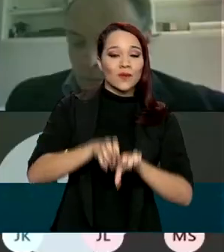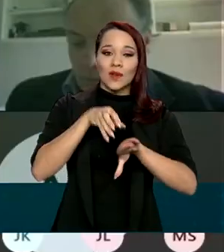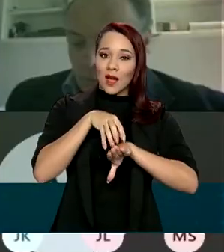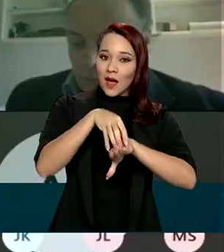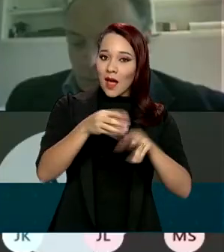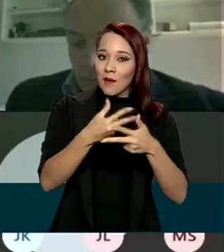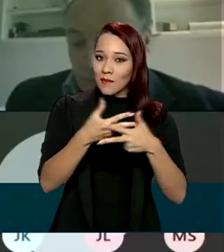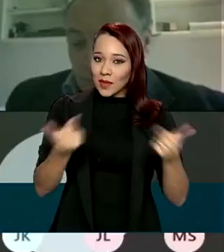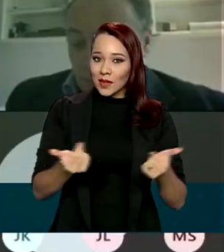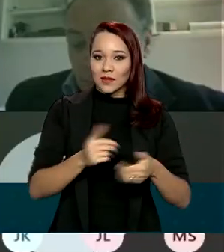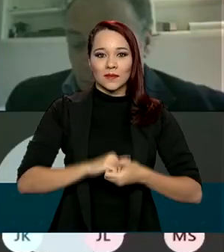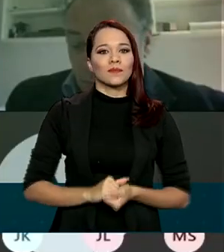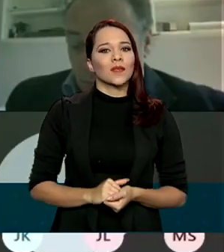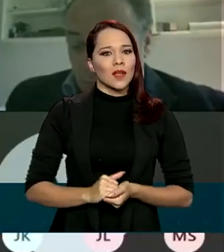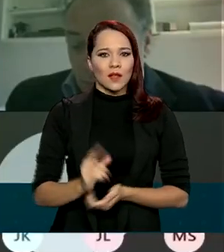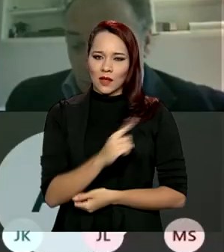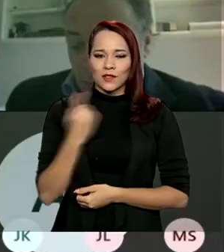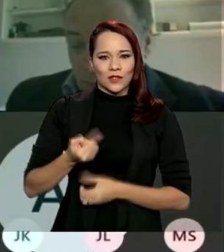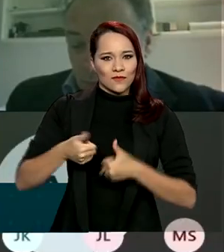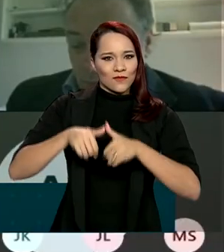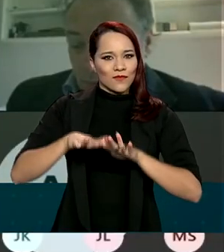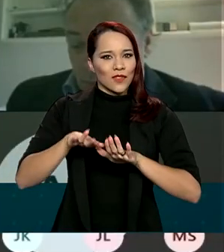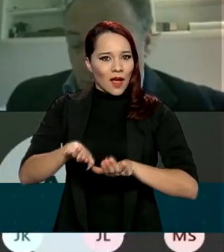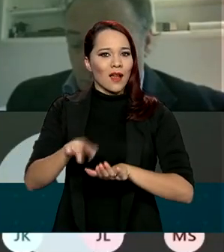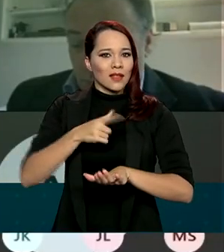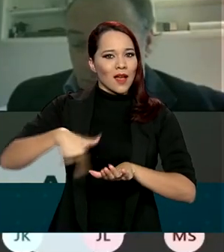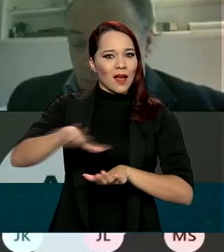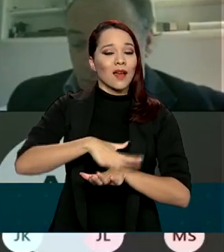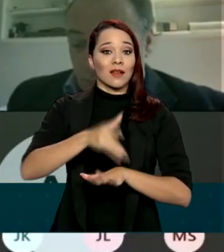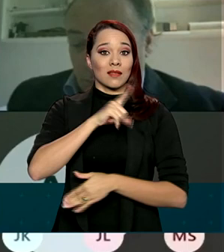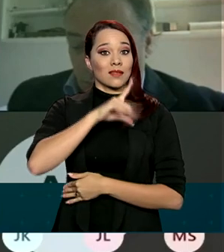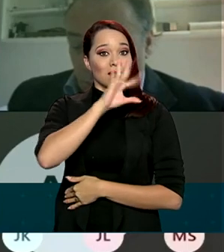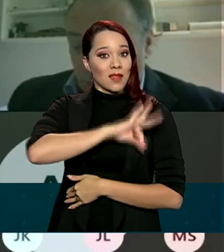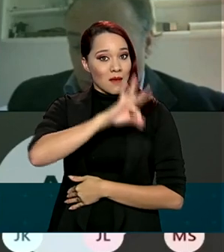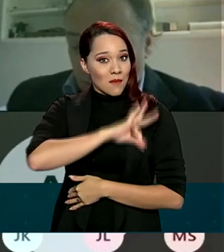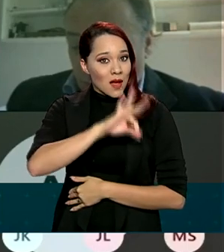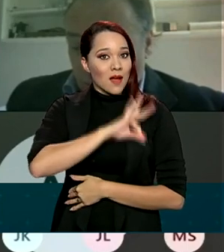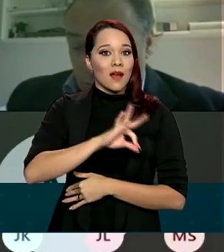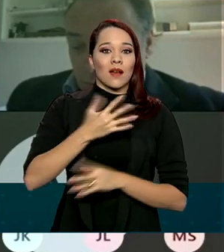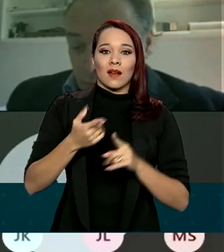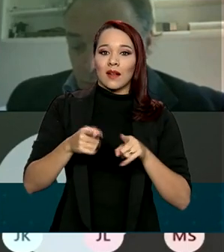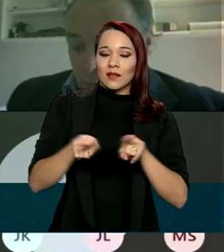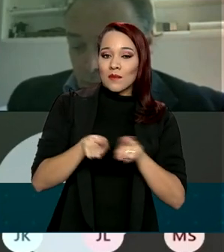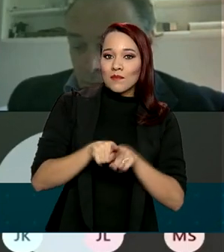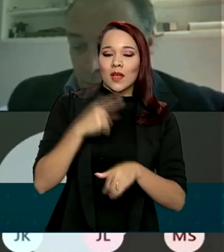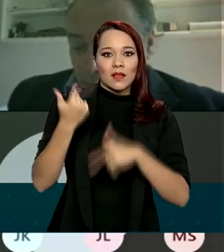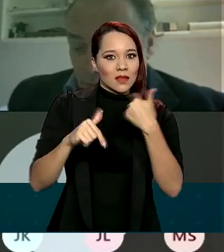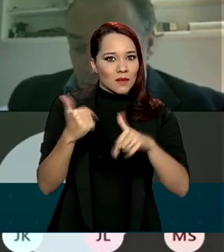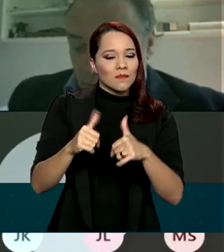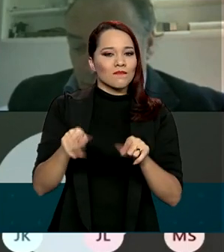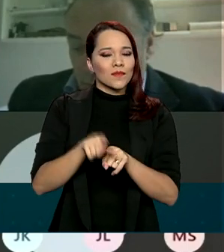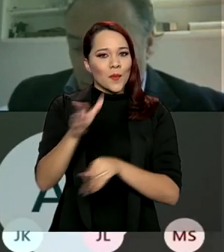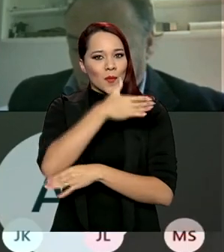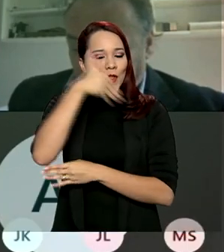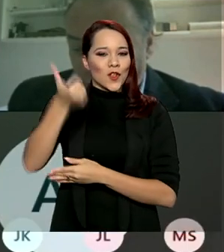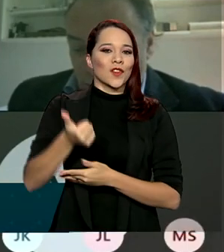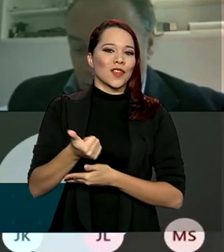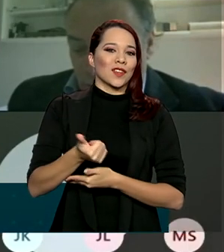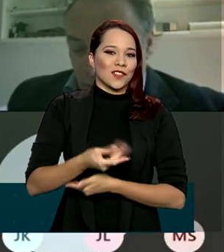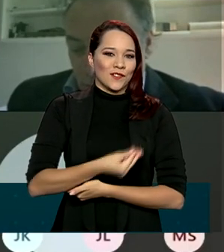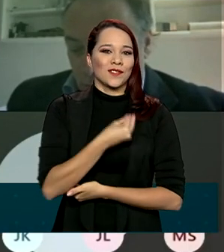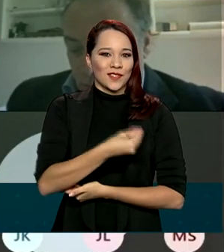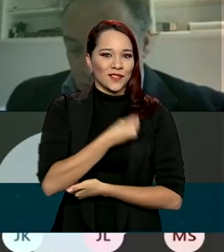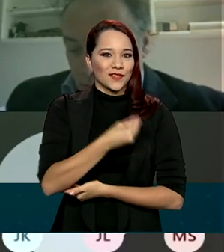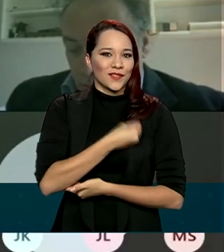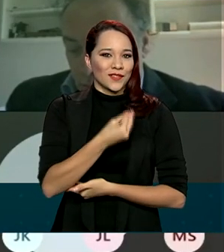O dinheiro está no mercado, financiando obras, gerando empregos e garantindo a melhoria de condição de